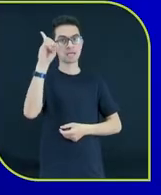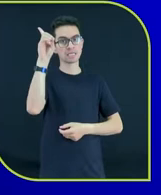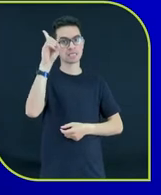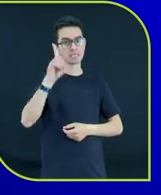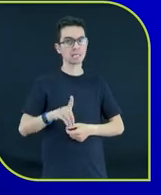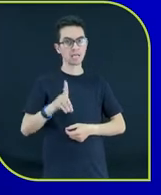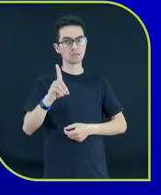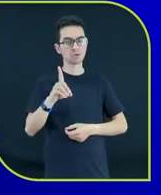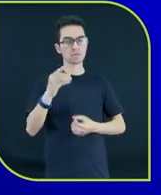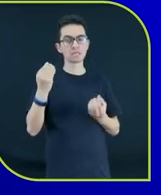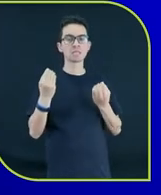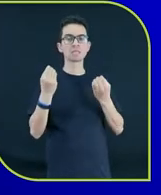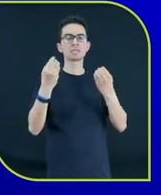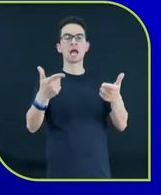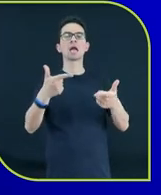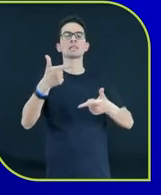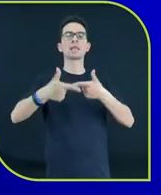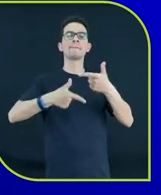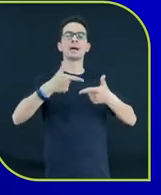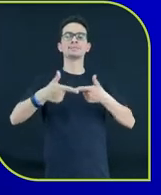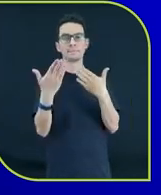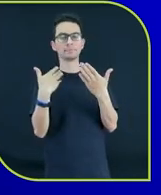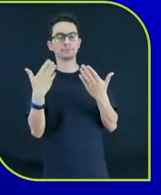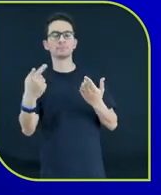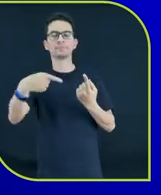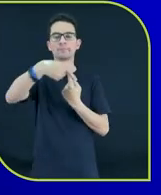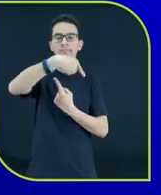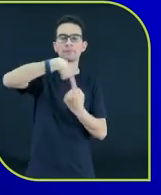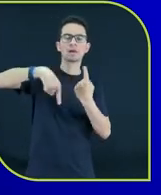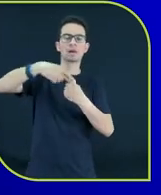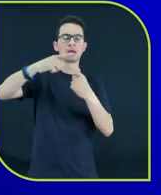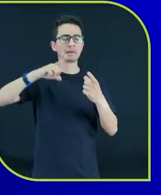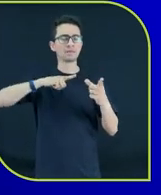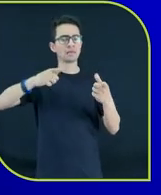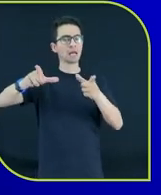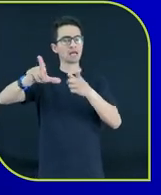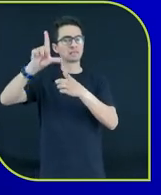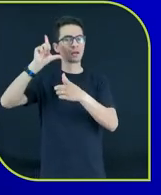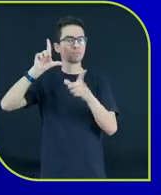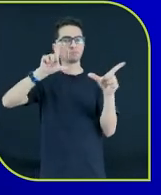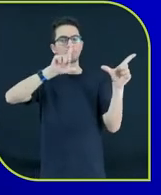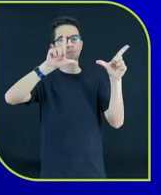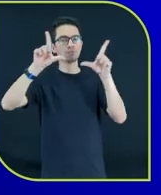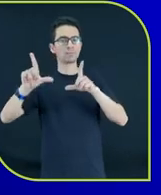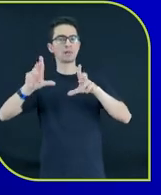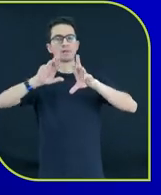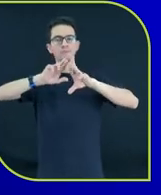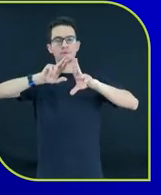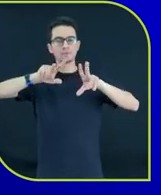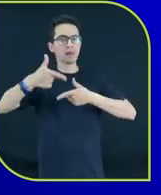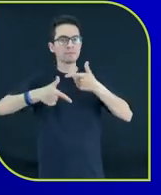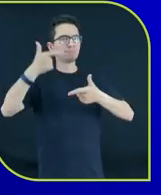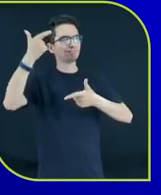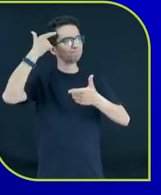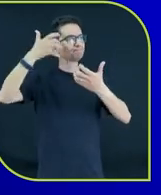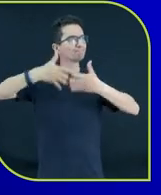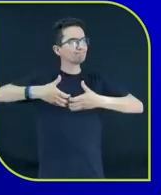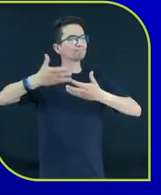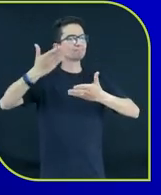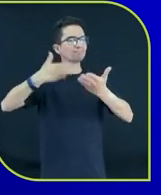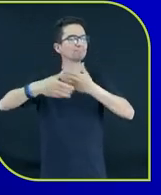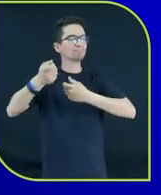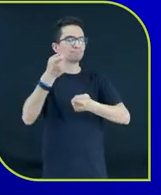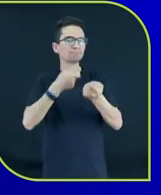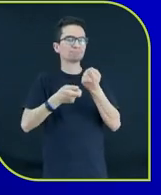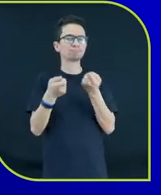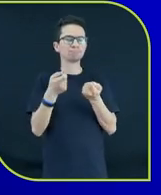Como é que a gente constrói formas de incluir as diferentes pessoas no processo de trabalho, de pensar formas de